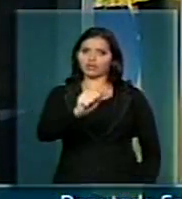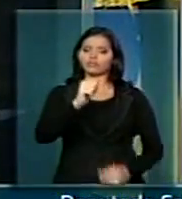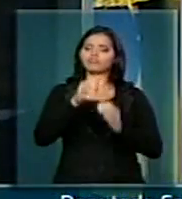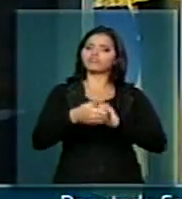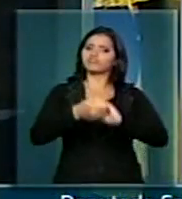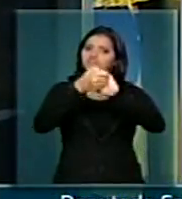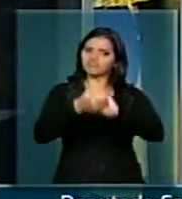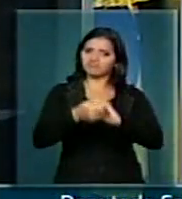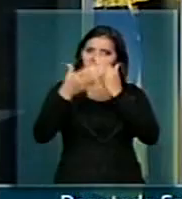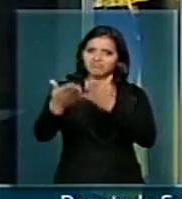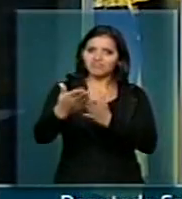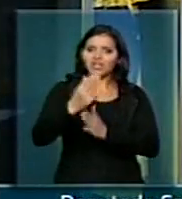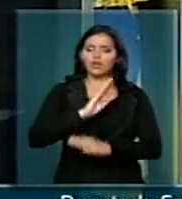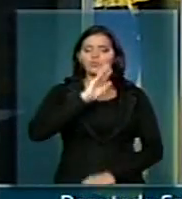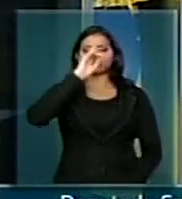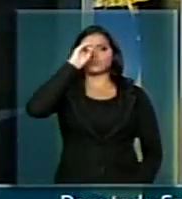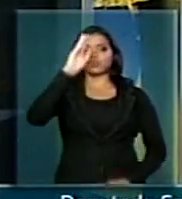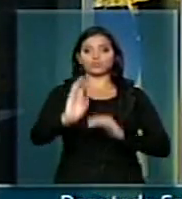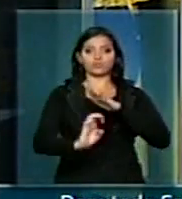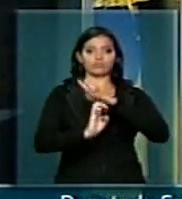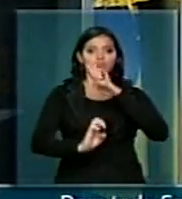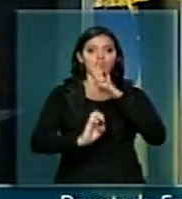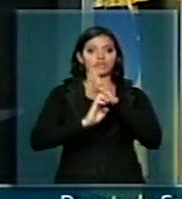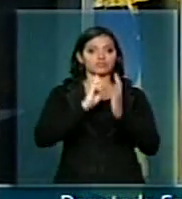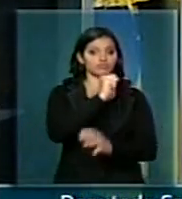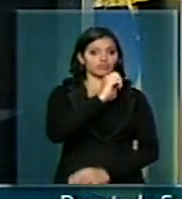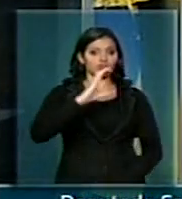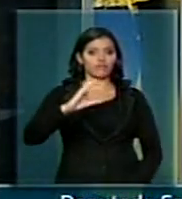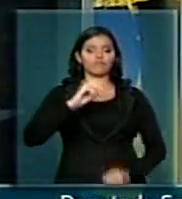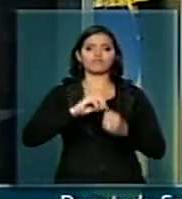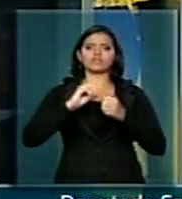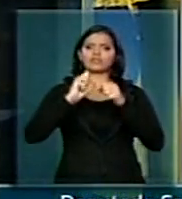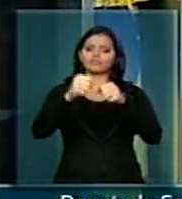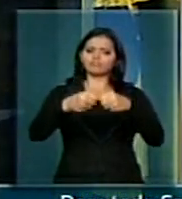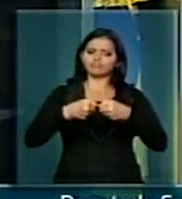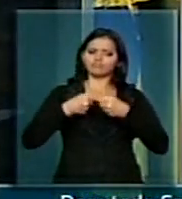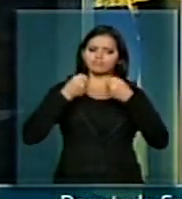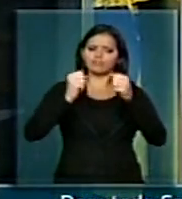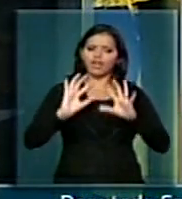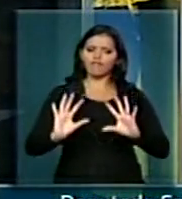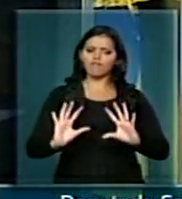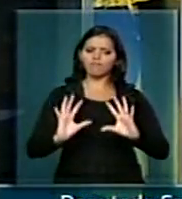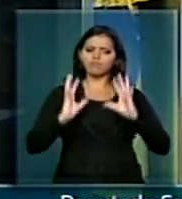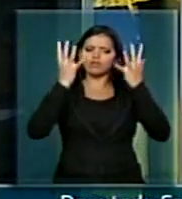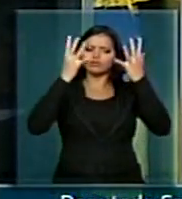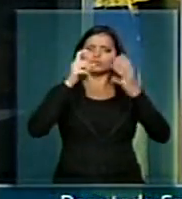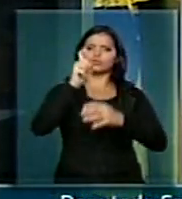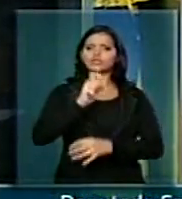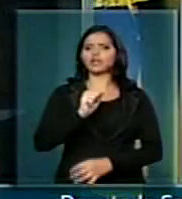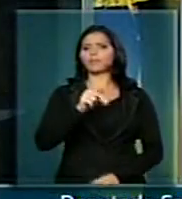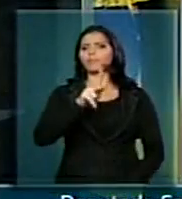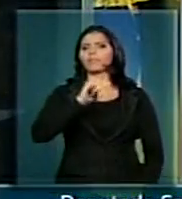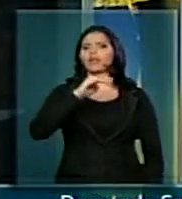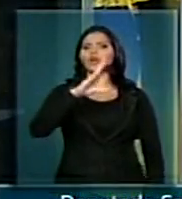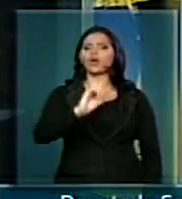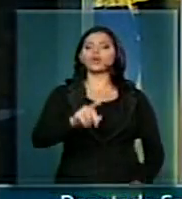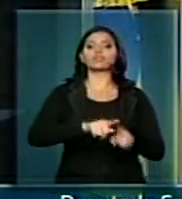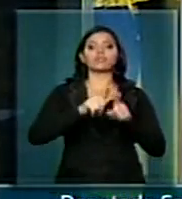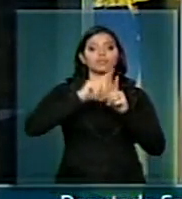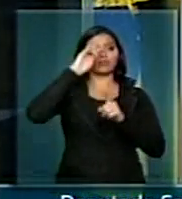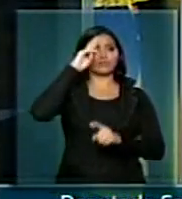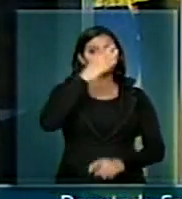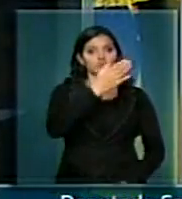empresários catarinenses que fizeram um esplêndido evento em Chapecó, bem como aos senhores